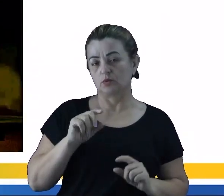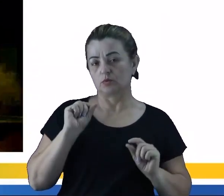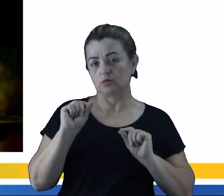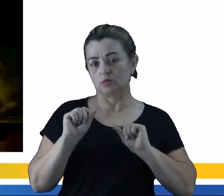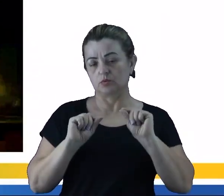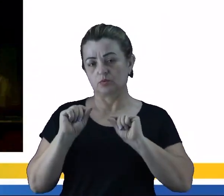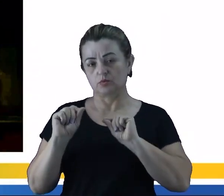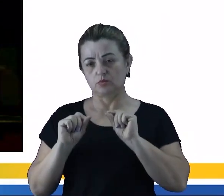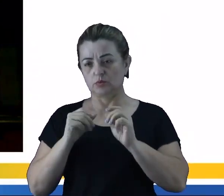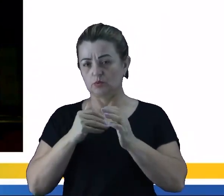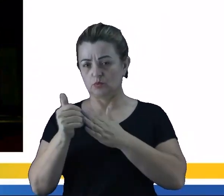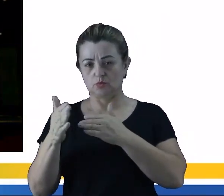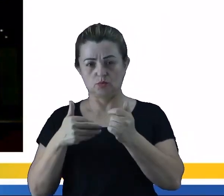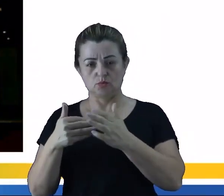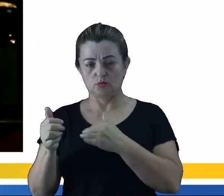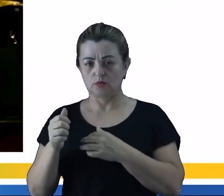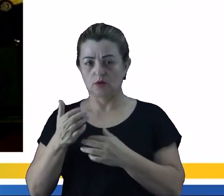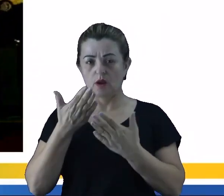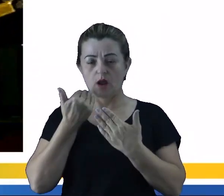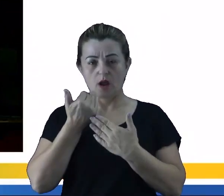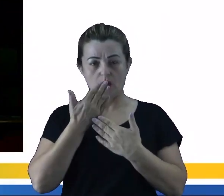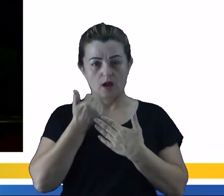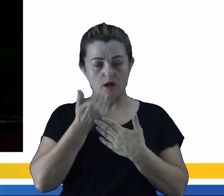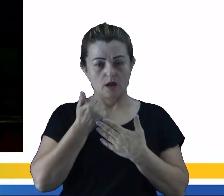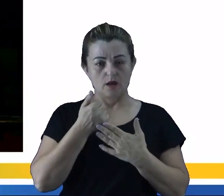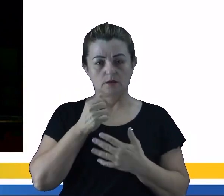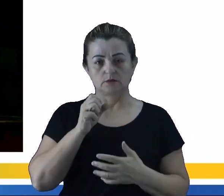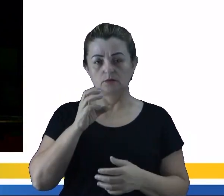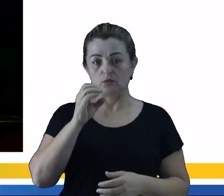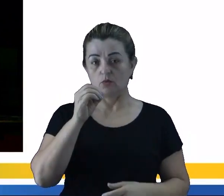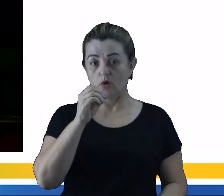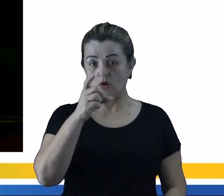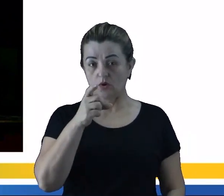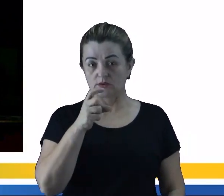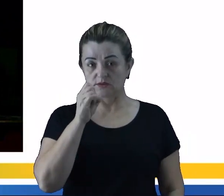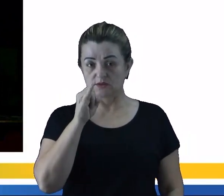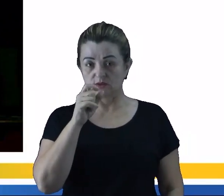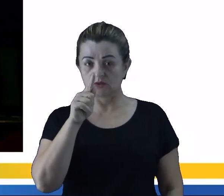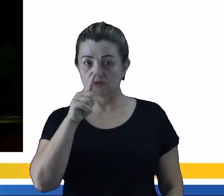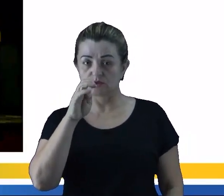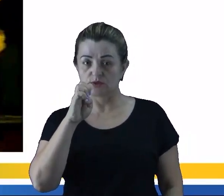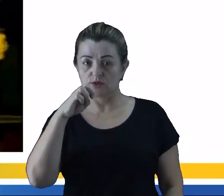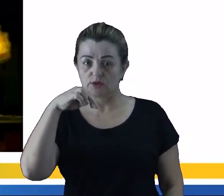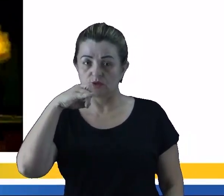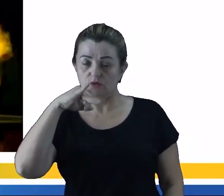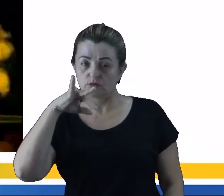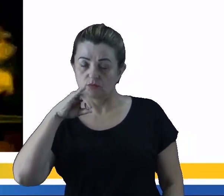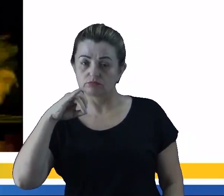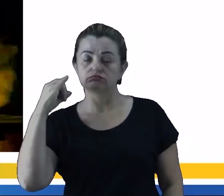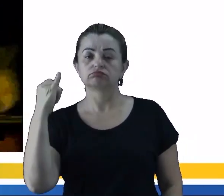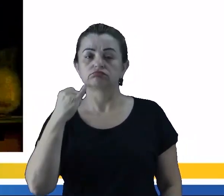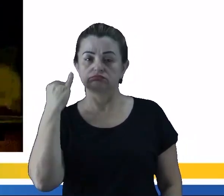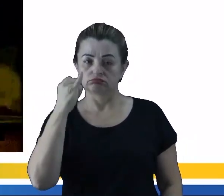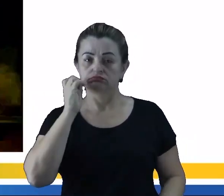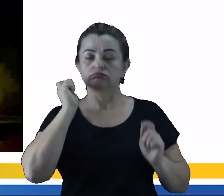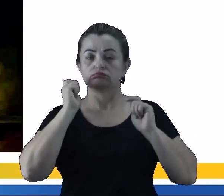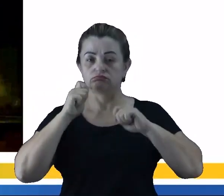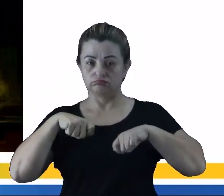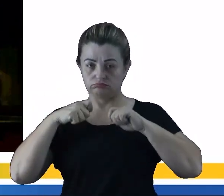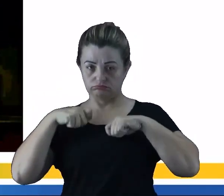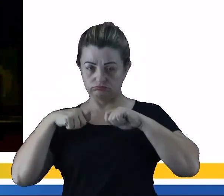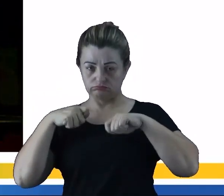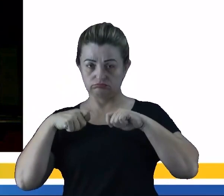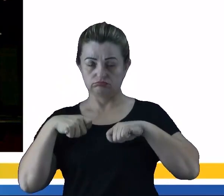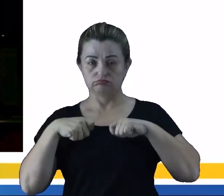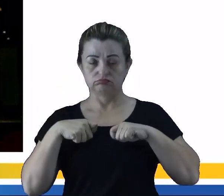qualquer tipo de alimento, né? Então, o oxigênio, ele tem essa possibilidade aí de